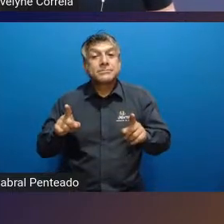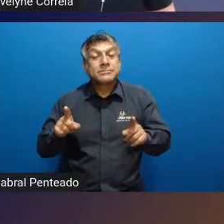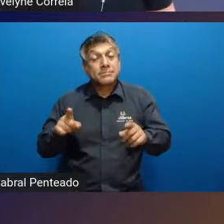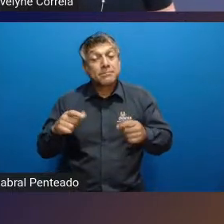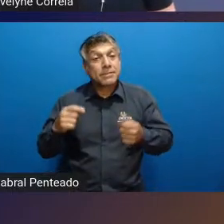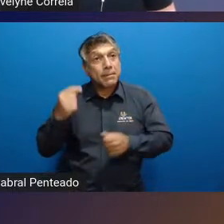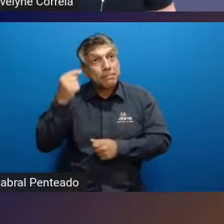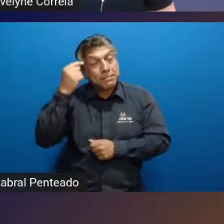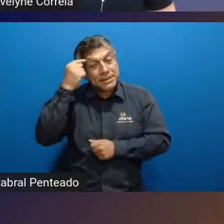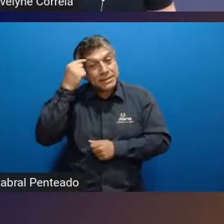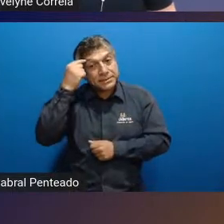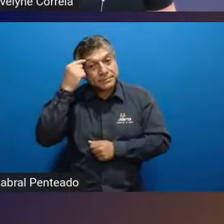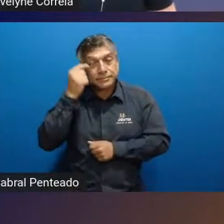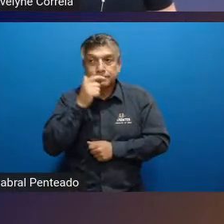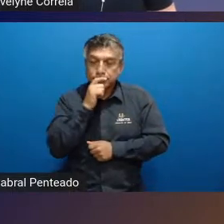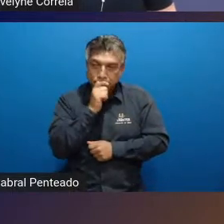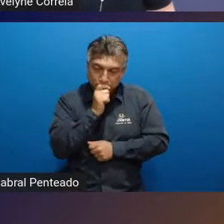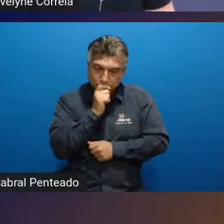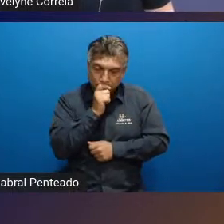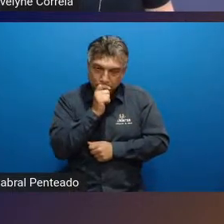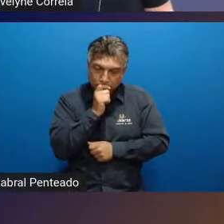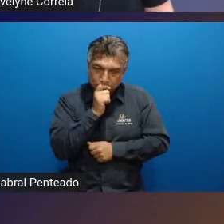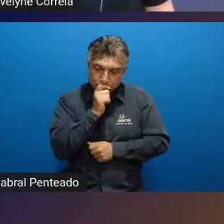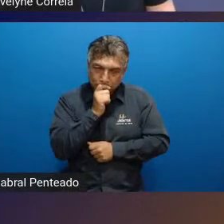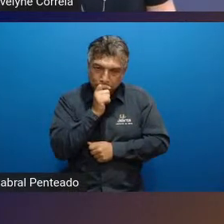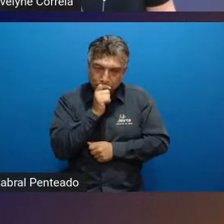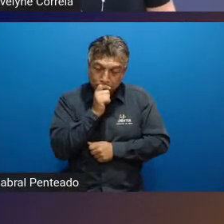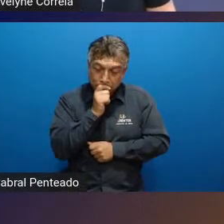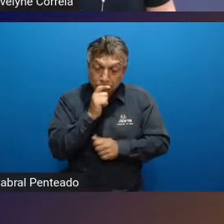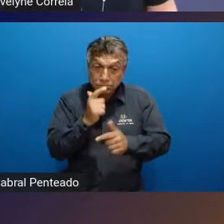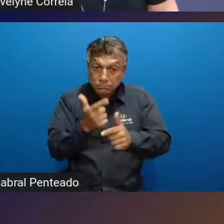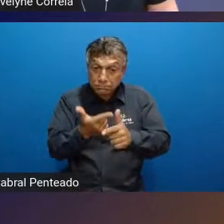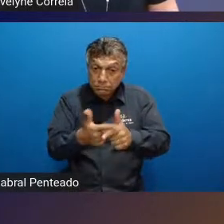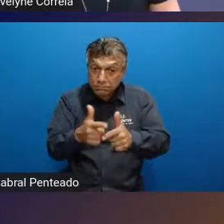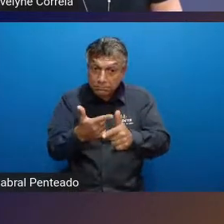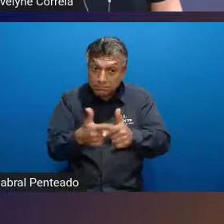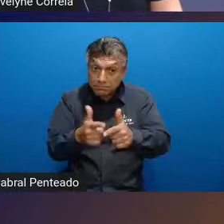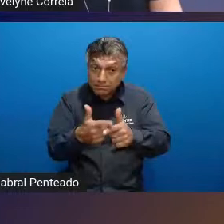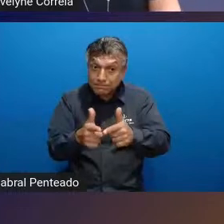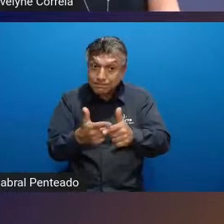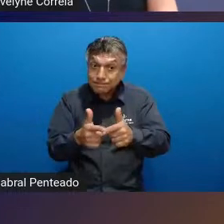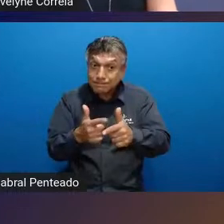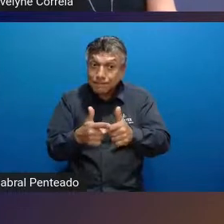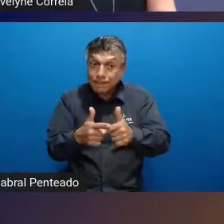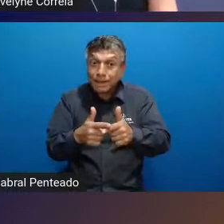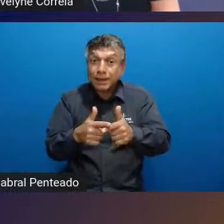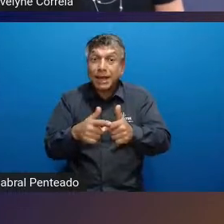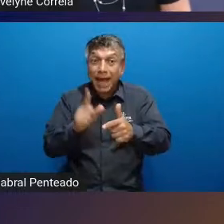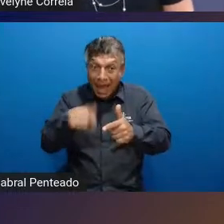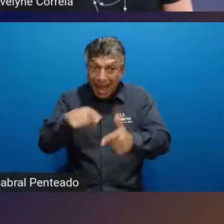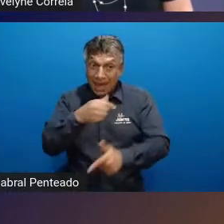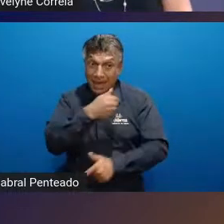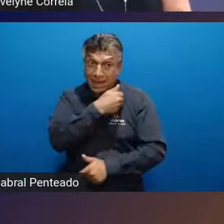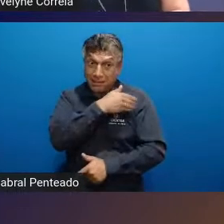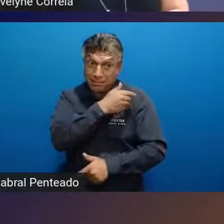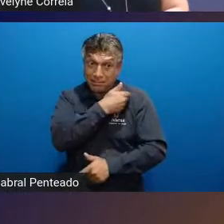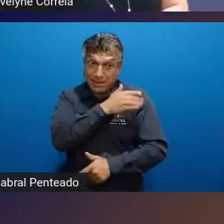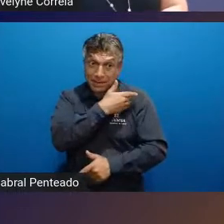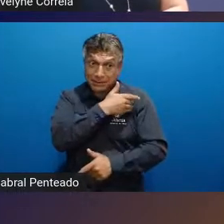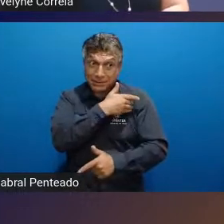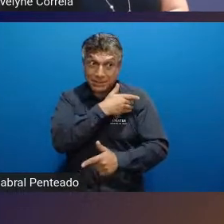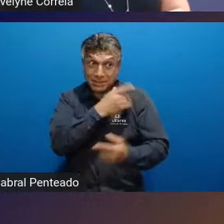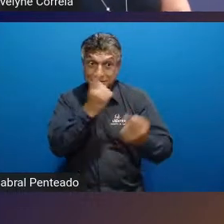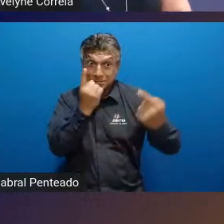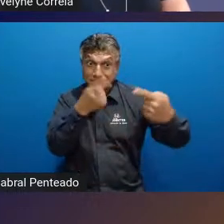dar conta às vezes que o problema, a raiz do problema às vezes não é nem o preconceito para a outra pessoa